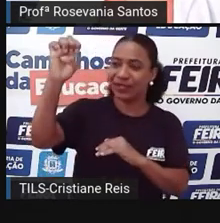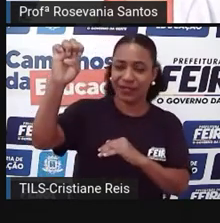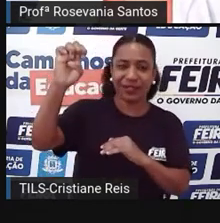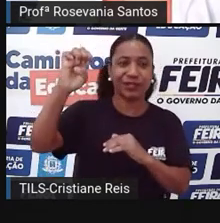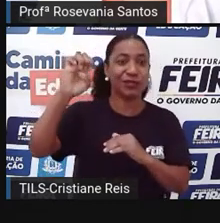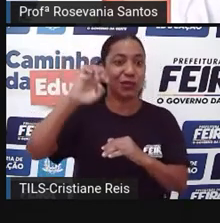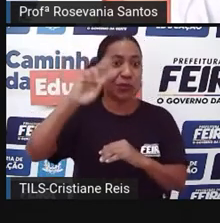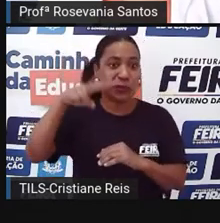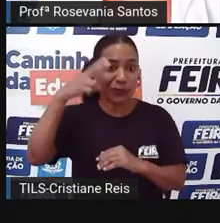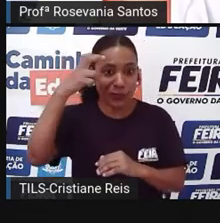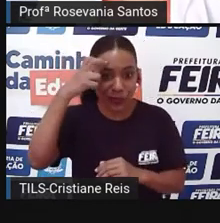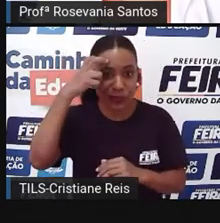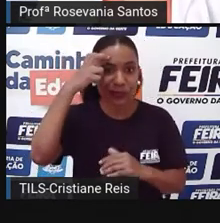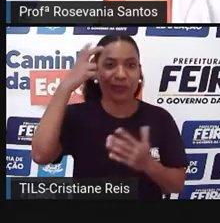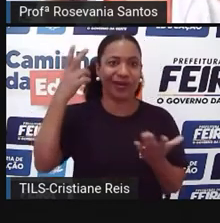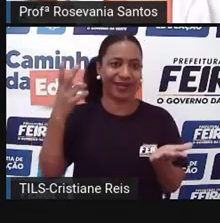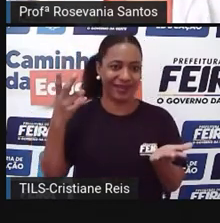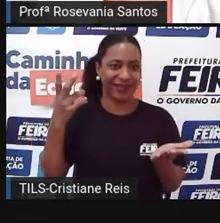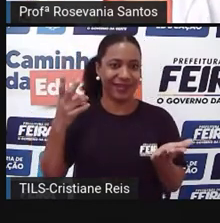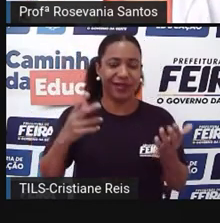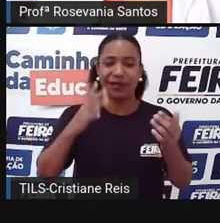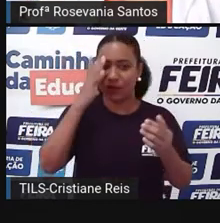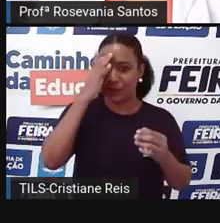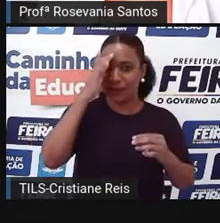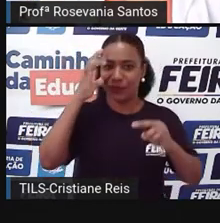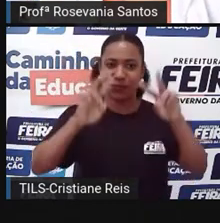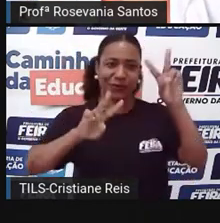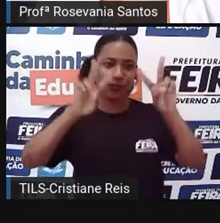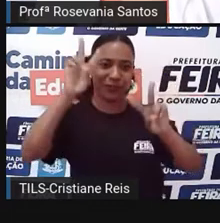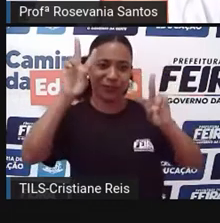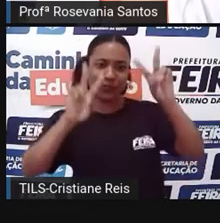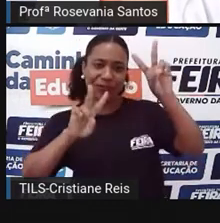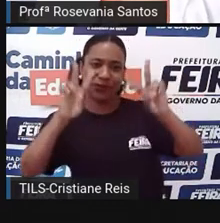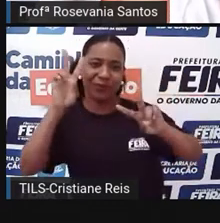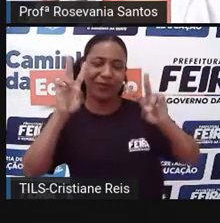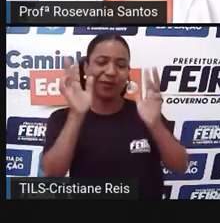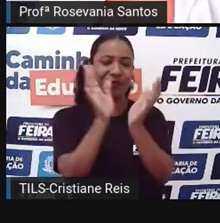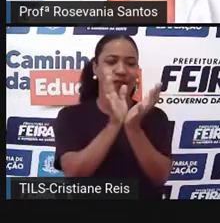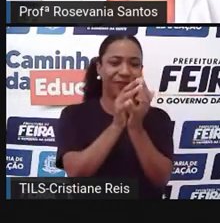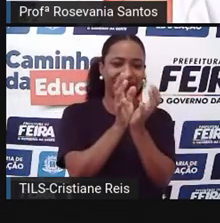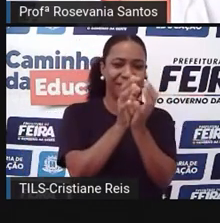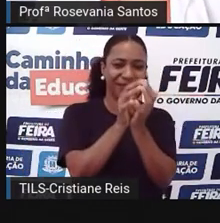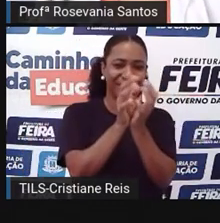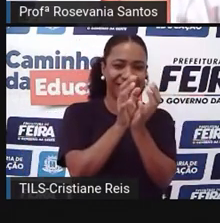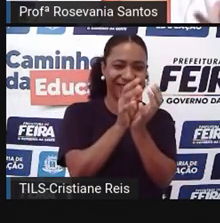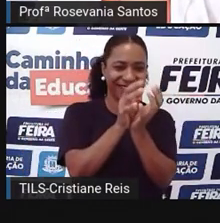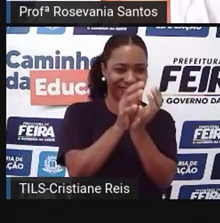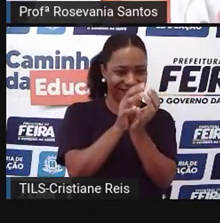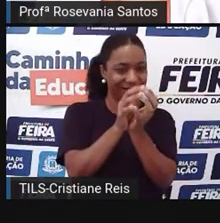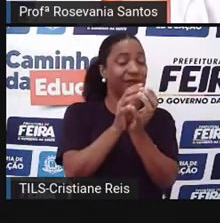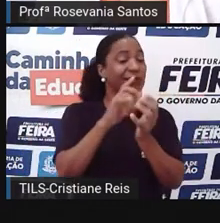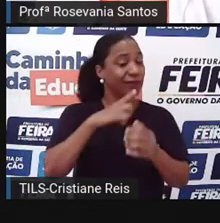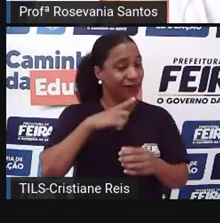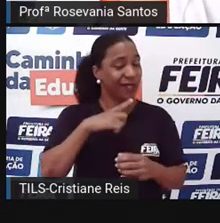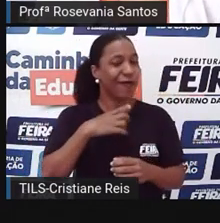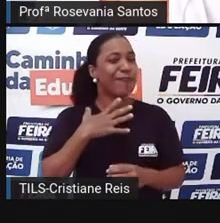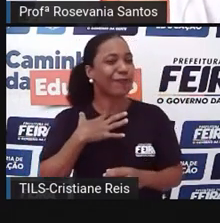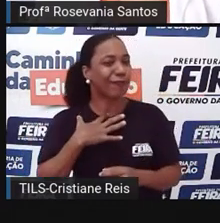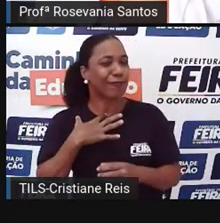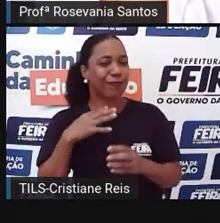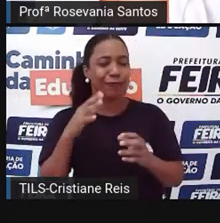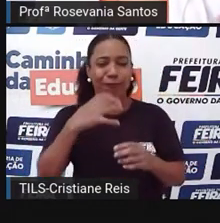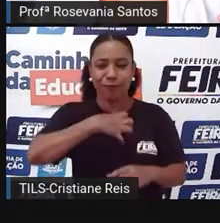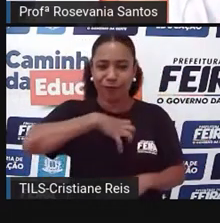esse Carnaval de Pernambuco. Fiquei atentada para colocar o Carnaval de Salvador, mas esse você já conhece, já tem, né, muitas